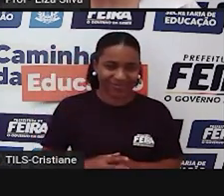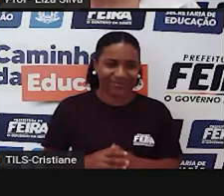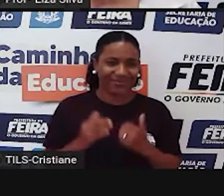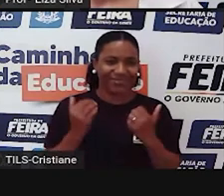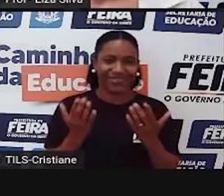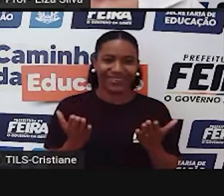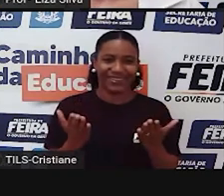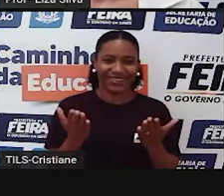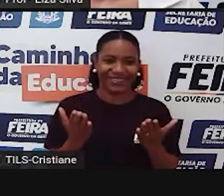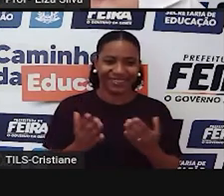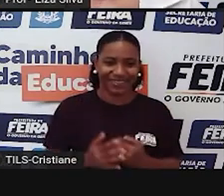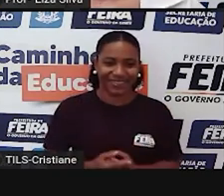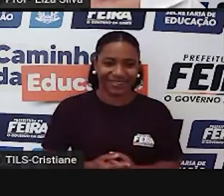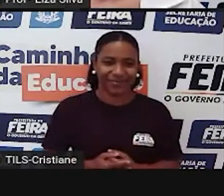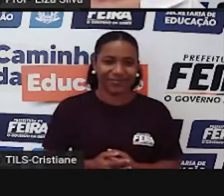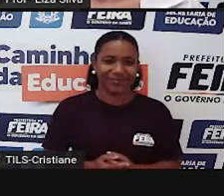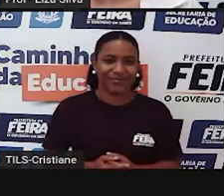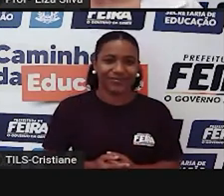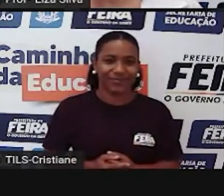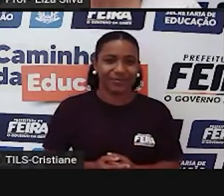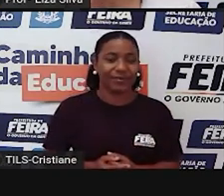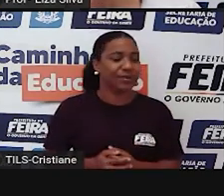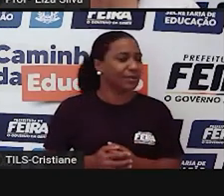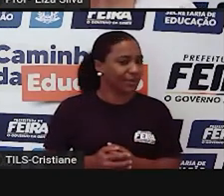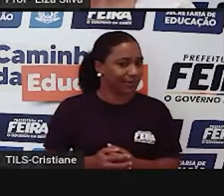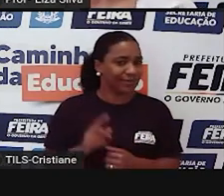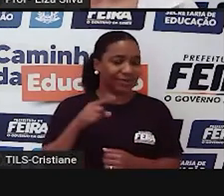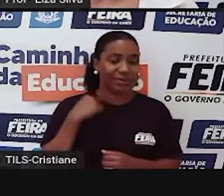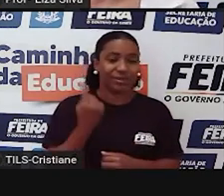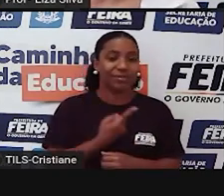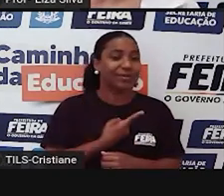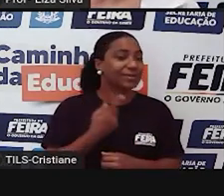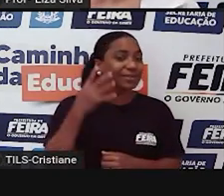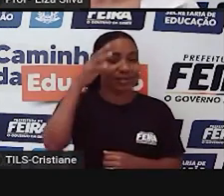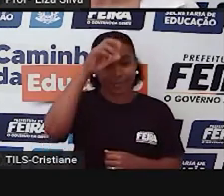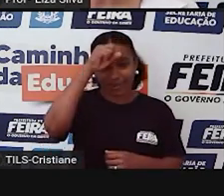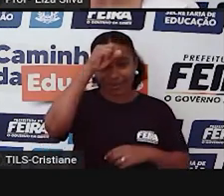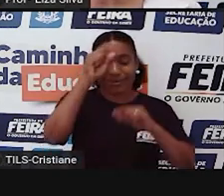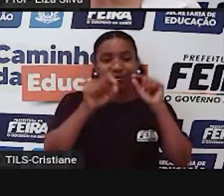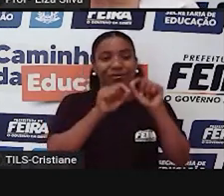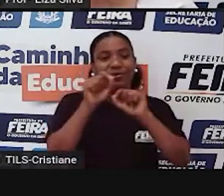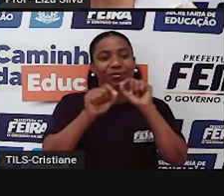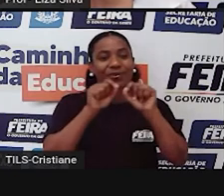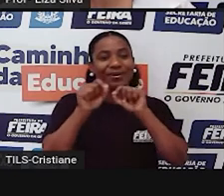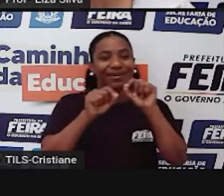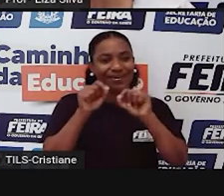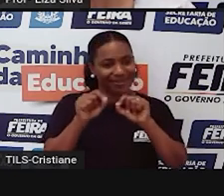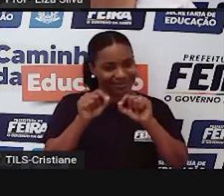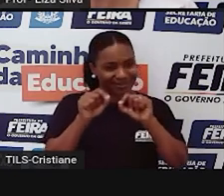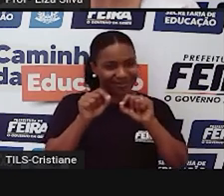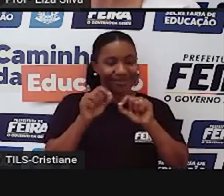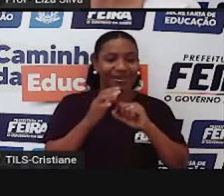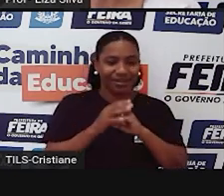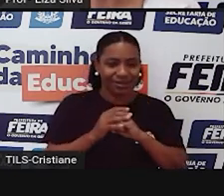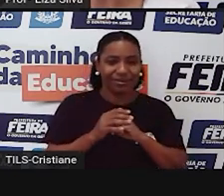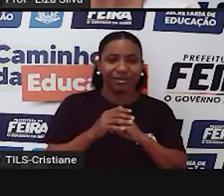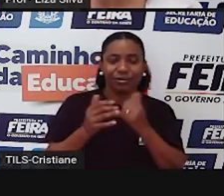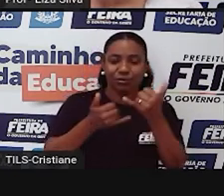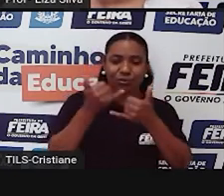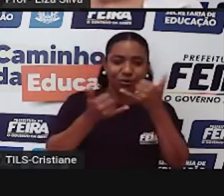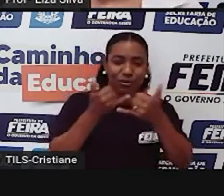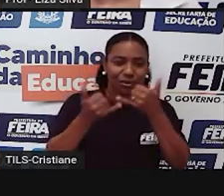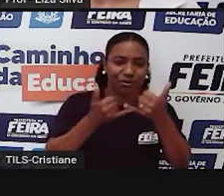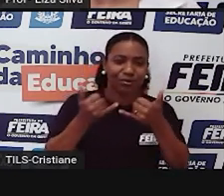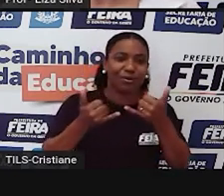let's go. Então, qual é o desafio da TV Bob de hoje neste jogo que a gente chama de porca aqui na nossa cultura?